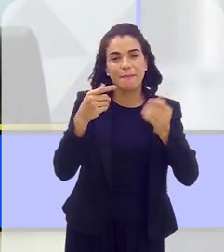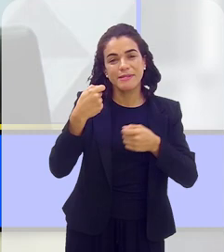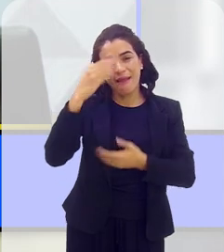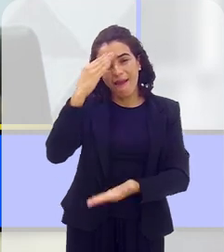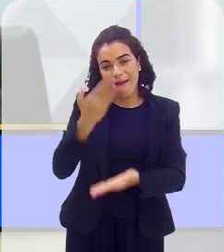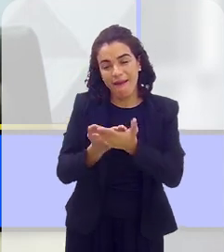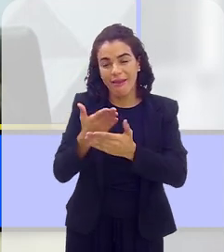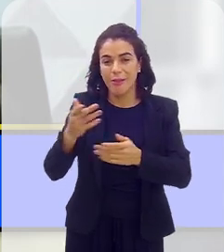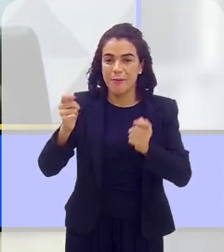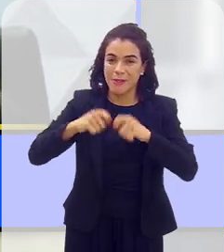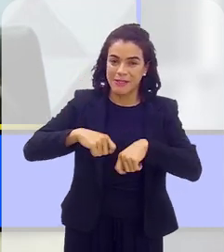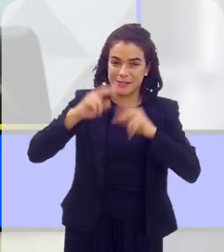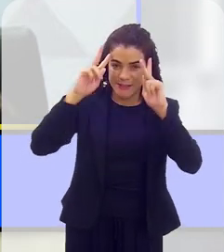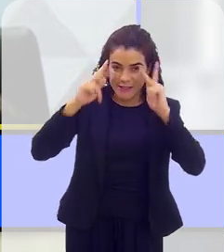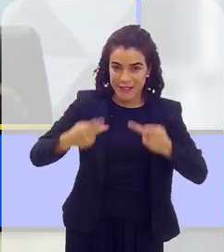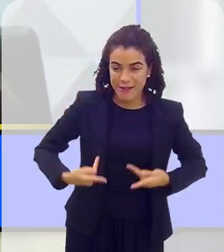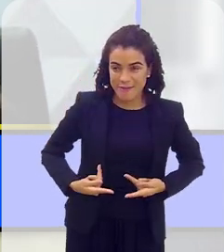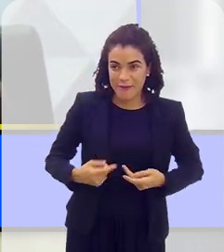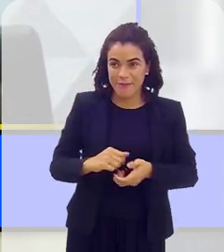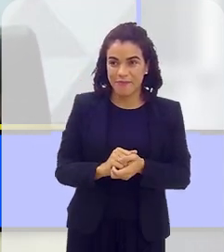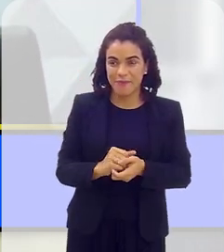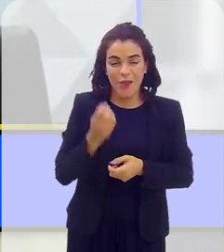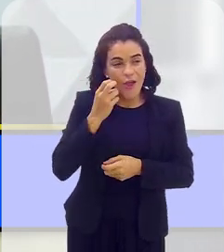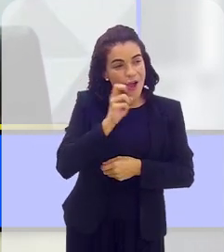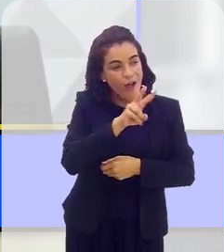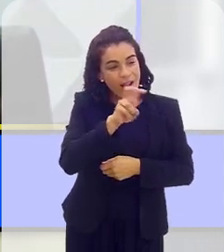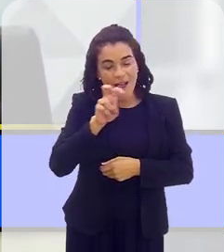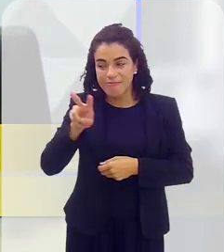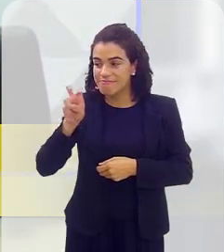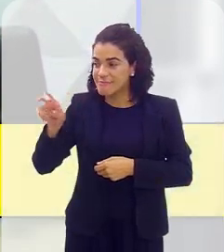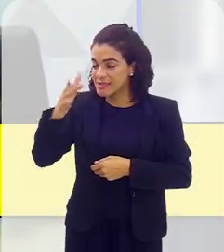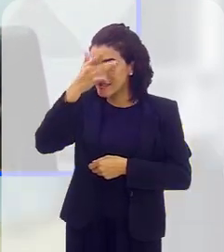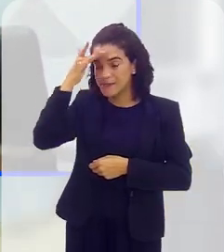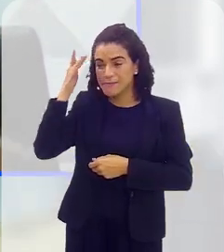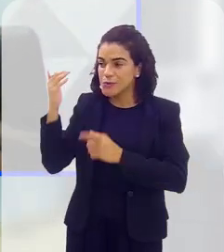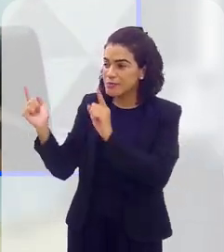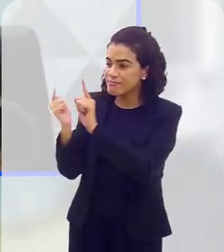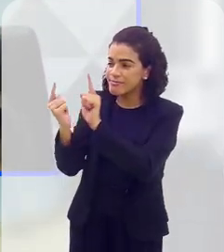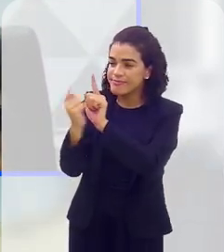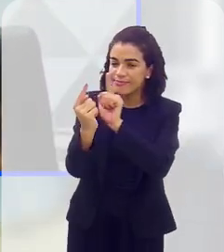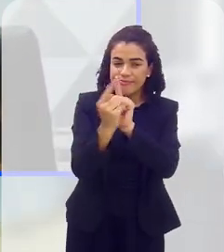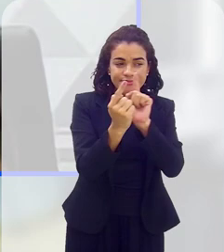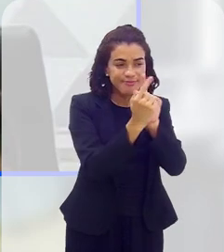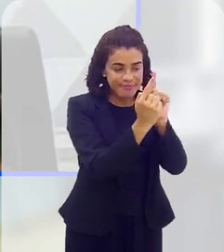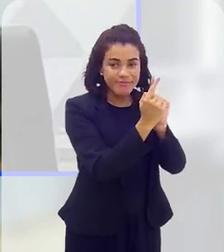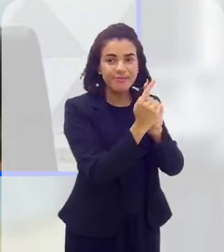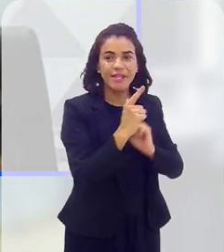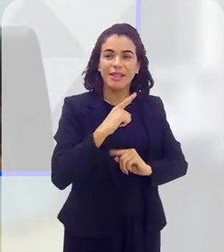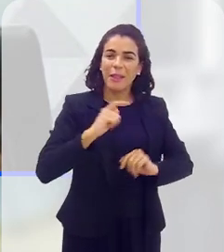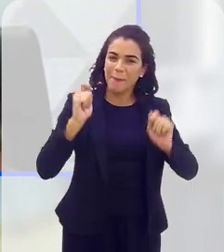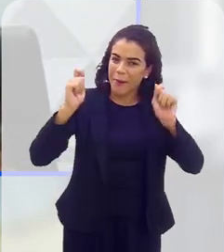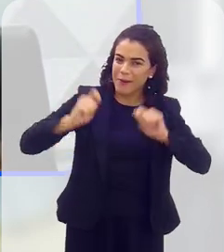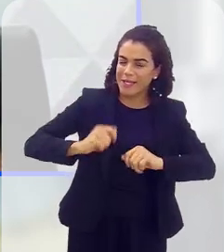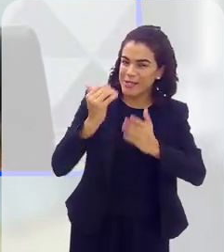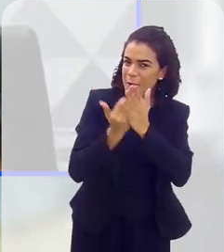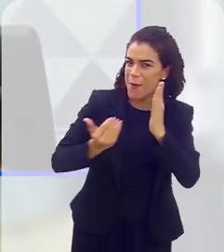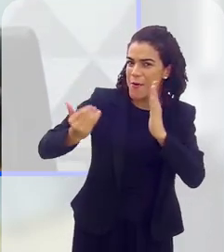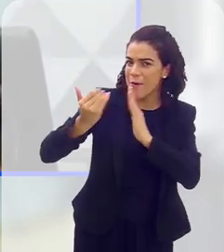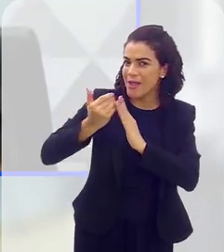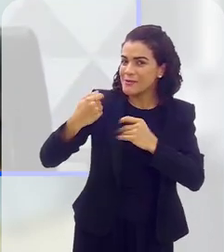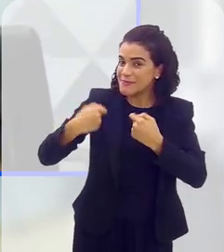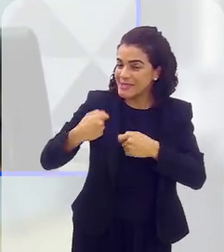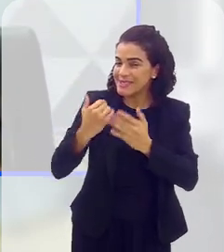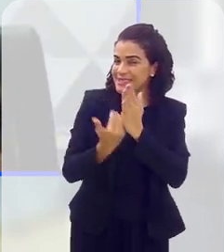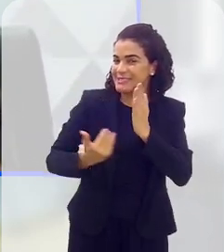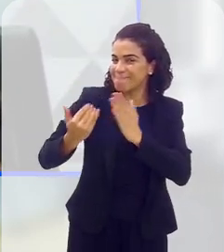potencial humano, né, e olhar em cada um dos nossos pacientes, das pessoas que nós atendemos, que tem um potencial enorme, a gente só